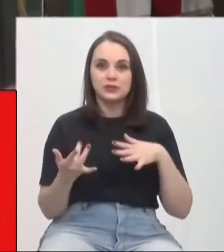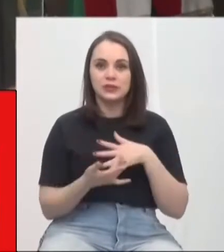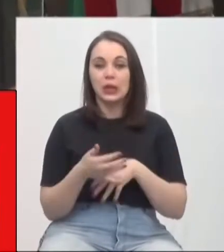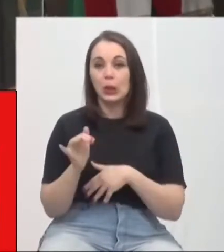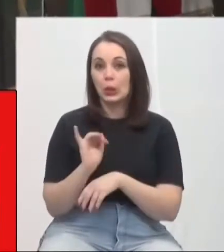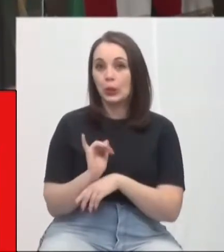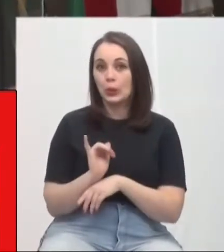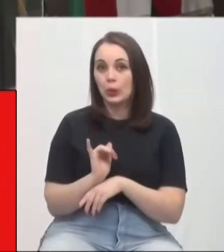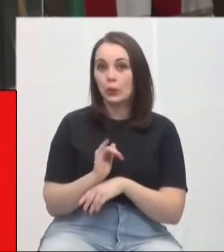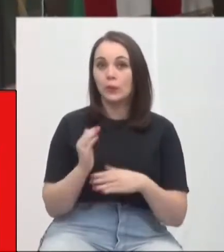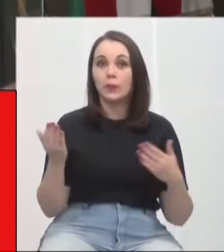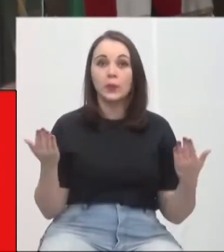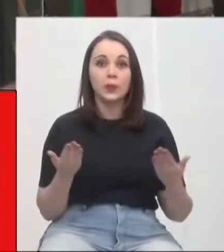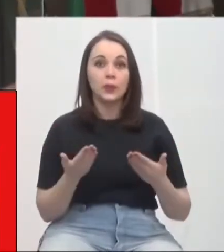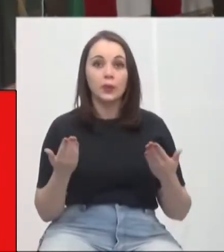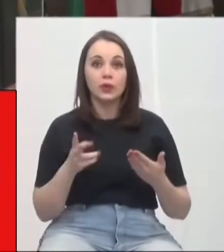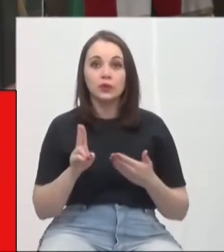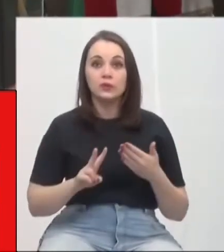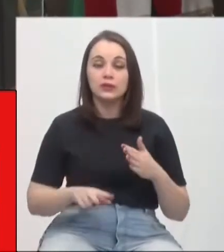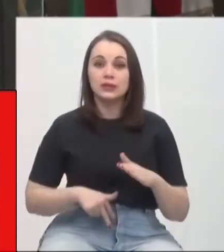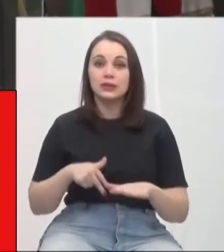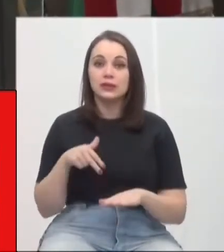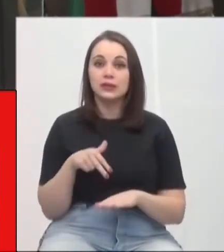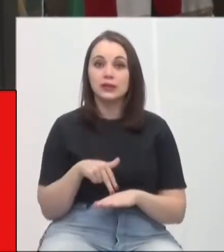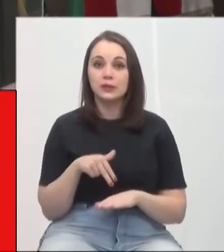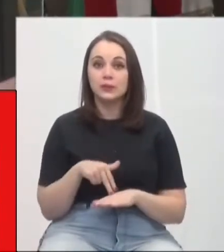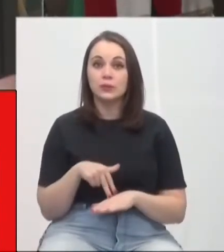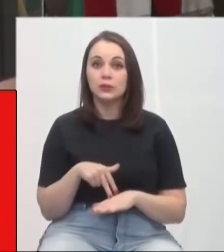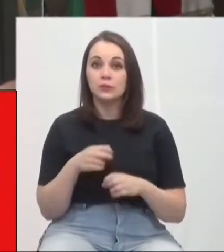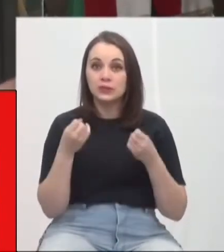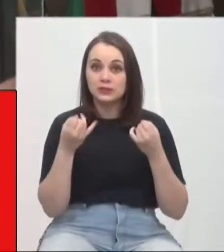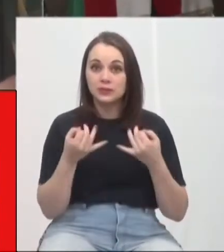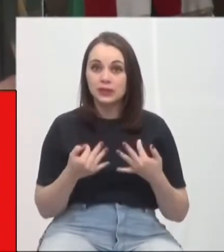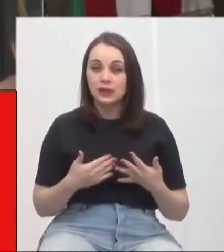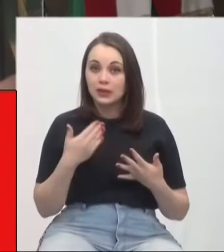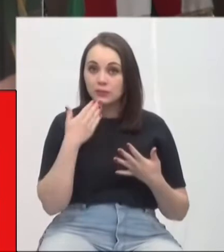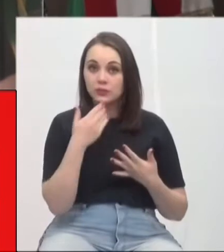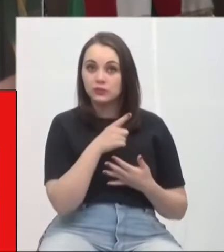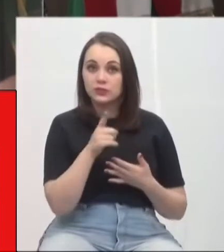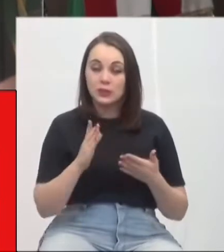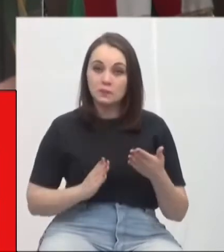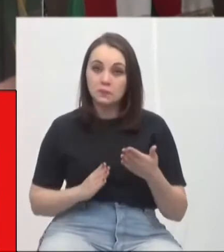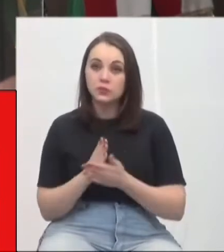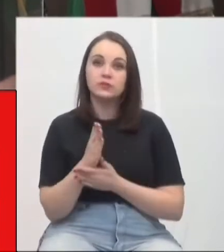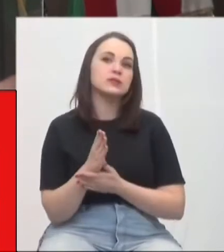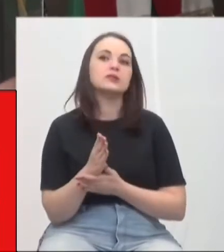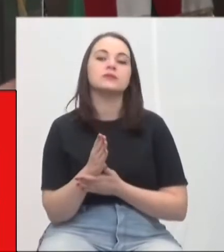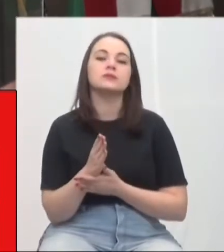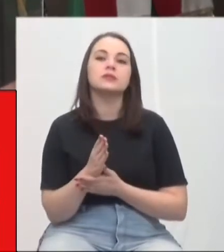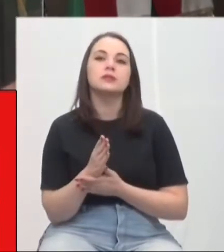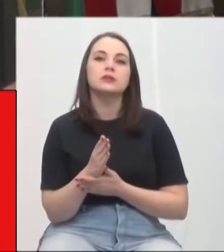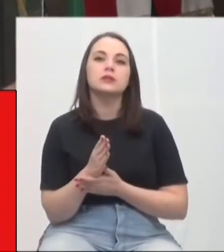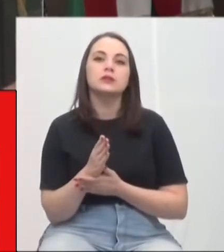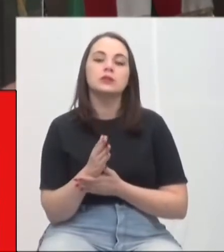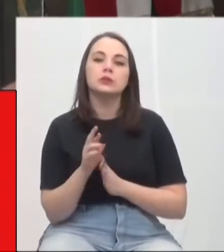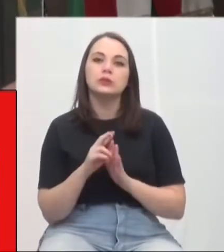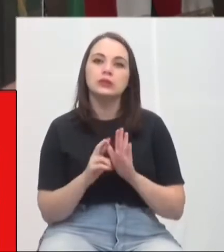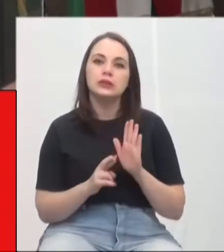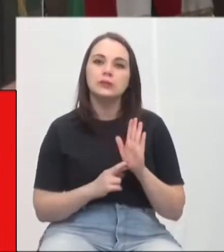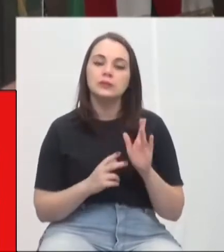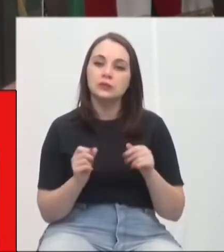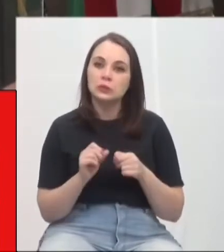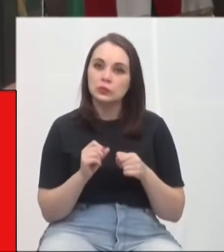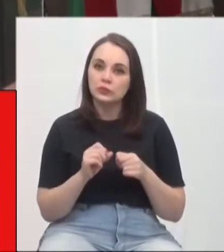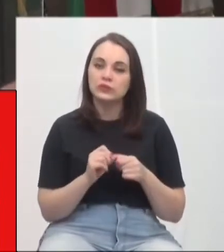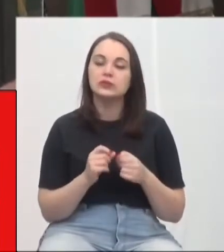YouTube. Hoje utilizo a tribuna para, inclusive, justificar e pedir a aprovação dos demais colegas nos requerimentos que